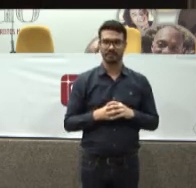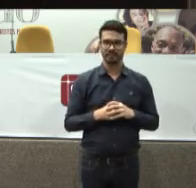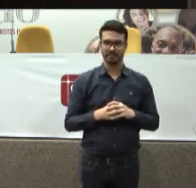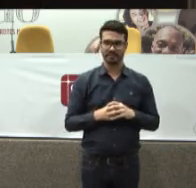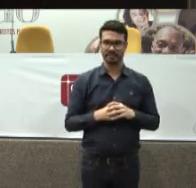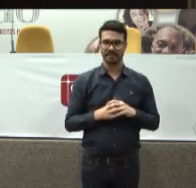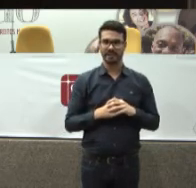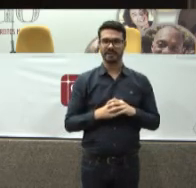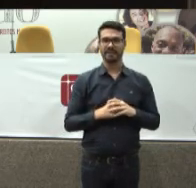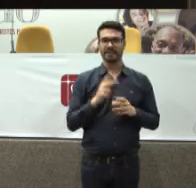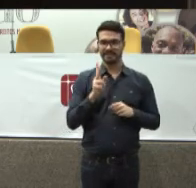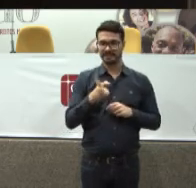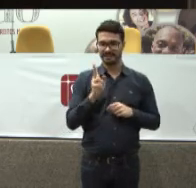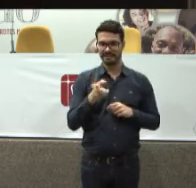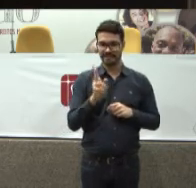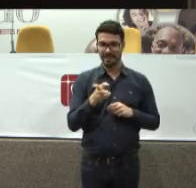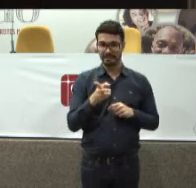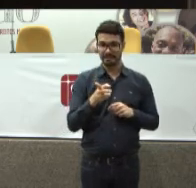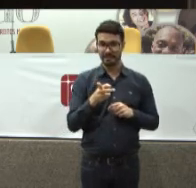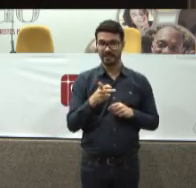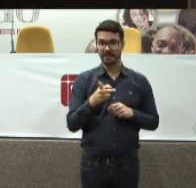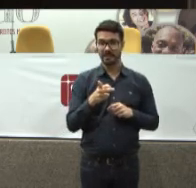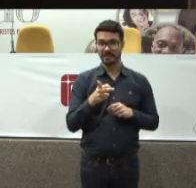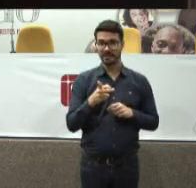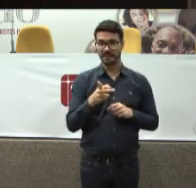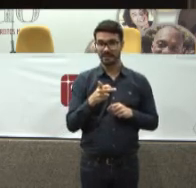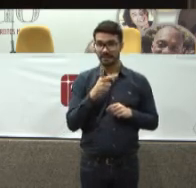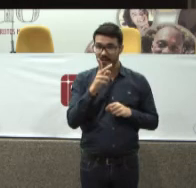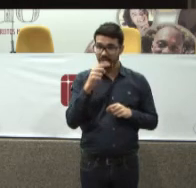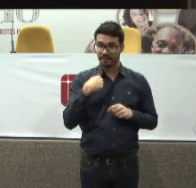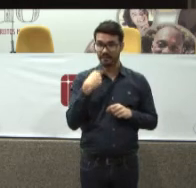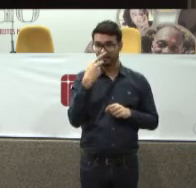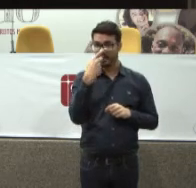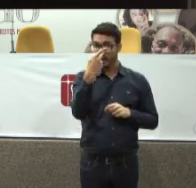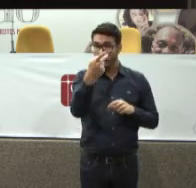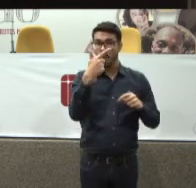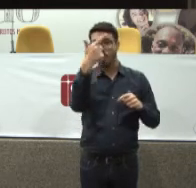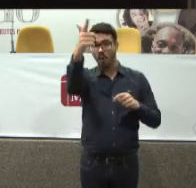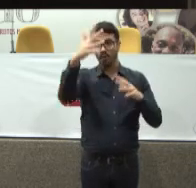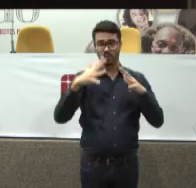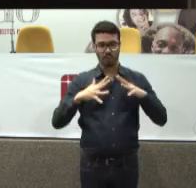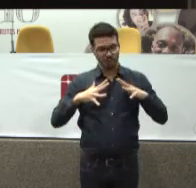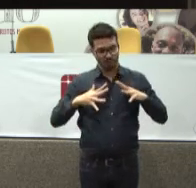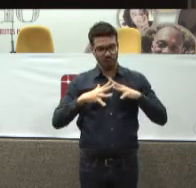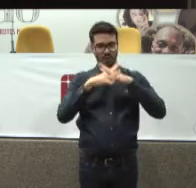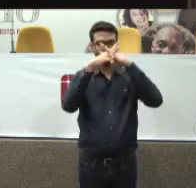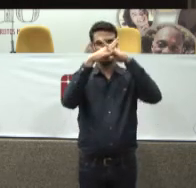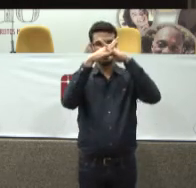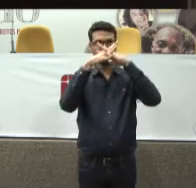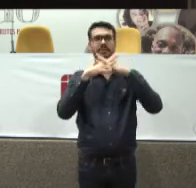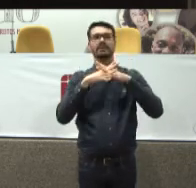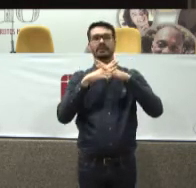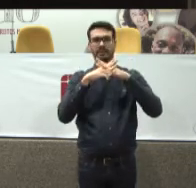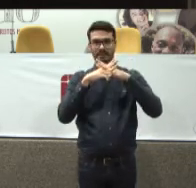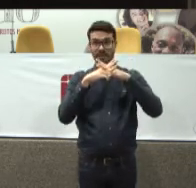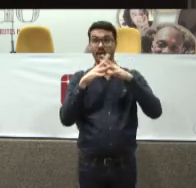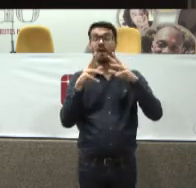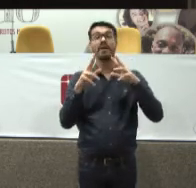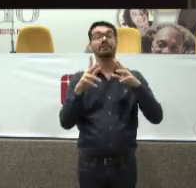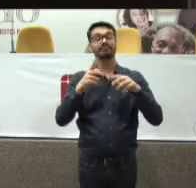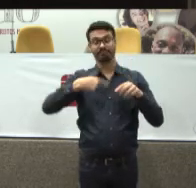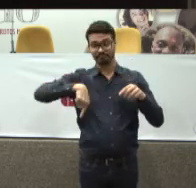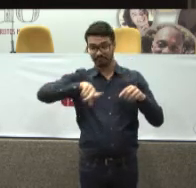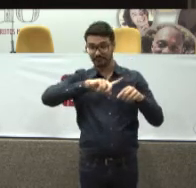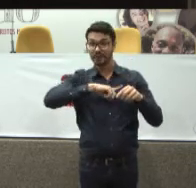diria o seguinte Que Outro Outro Conflito Muito grande E que é visível Que